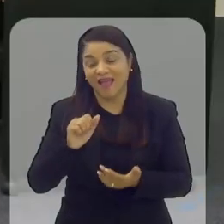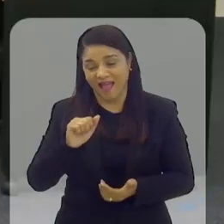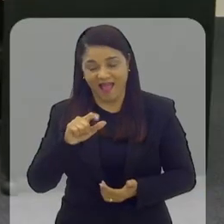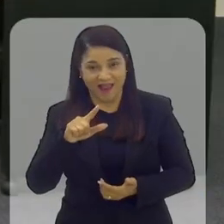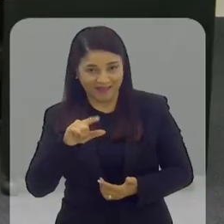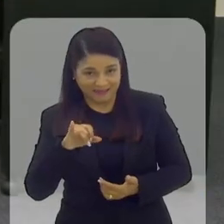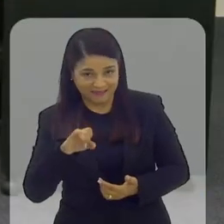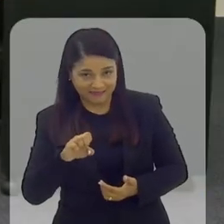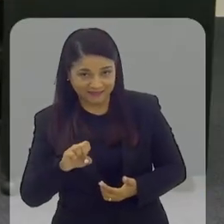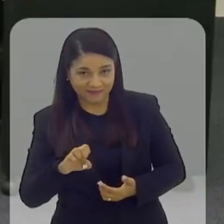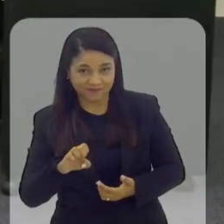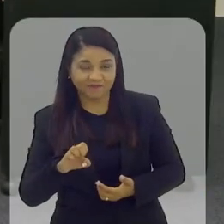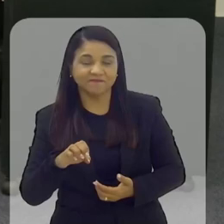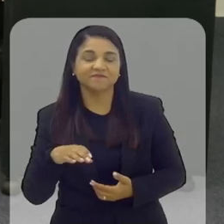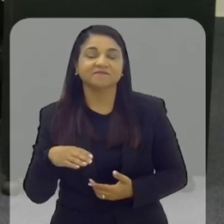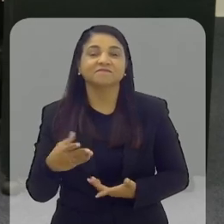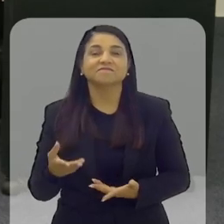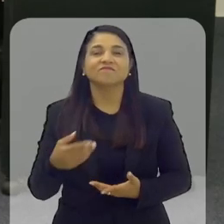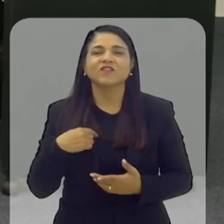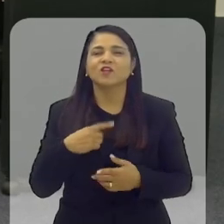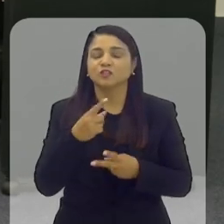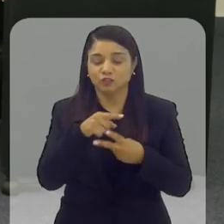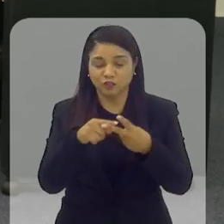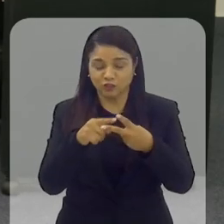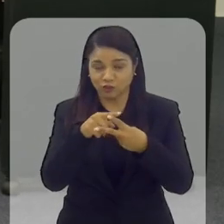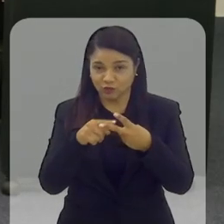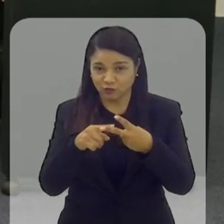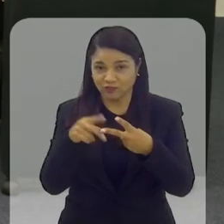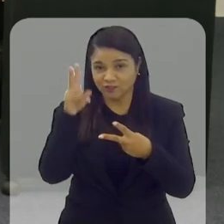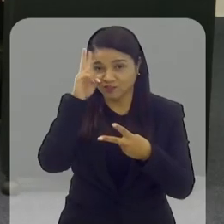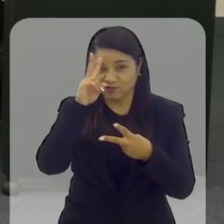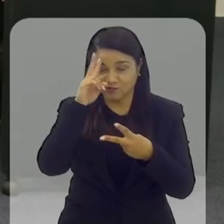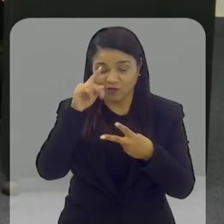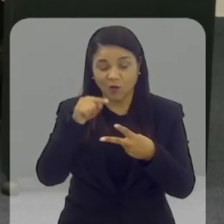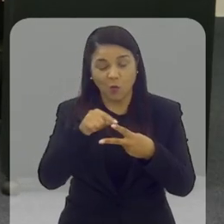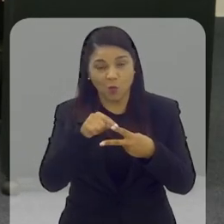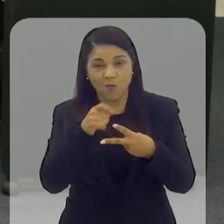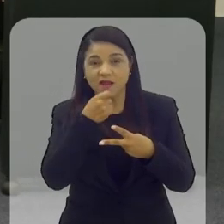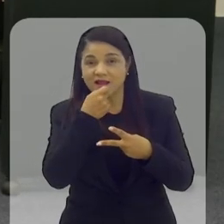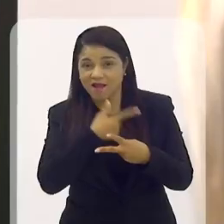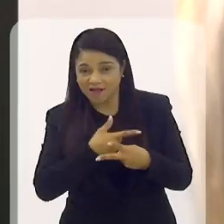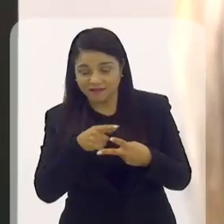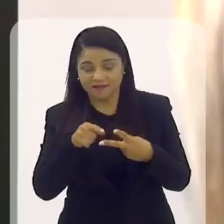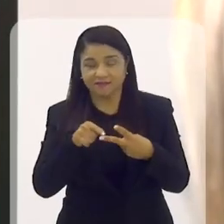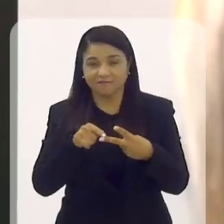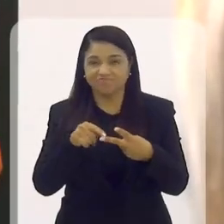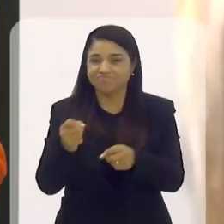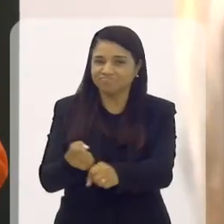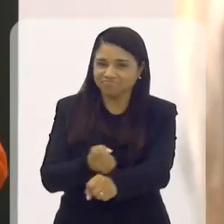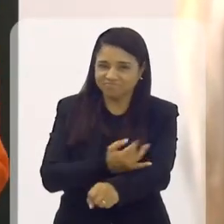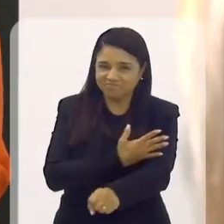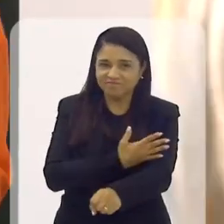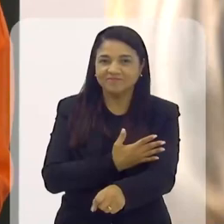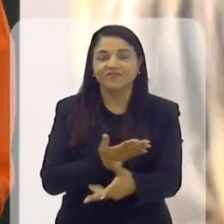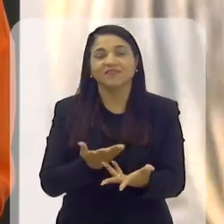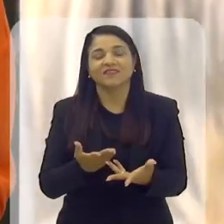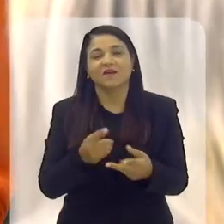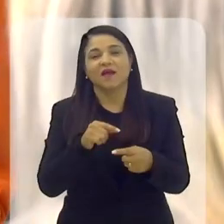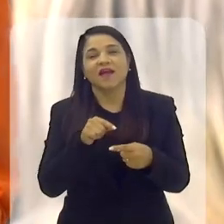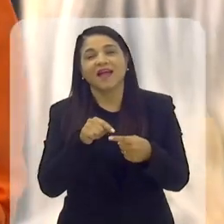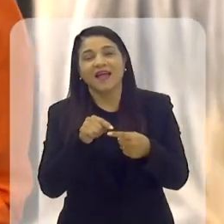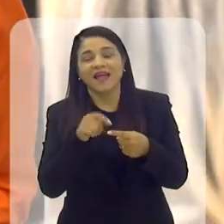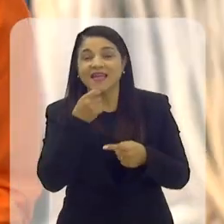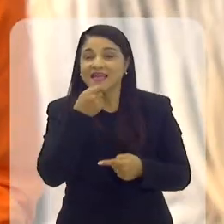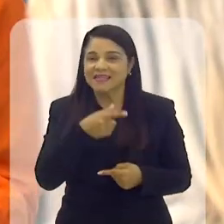posso começar. Eu vou começar com duas pequenas histórias. Uma história engraçada e uma que me emociona.